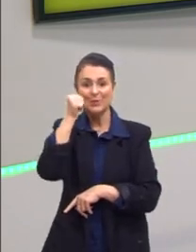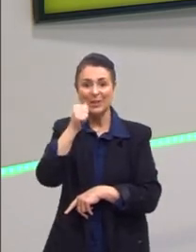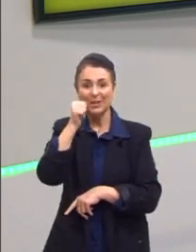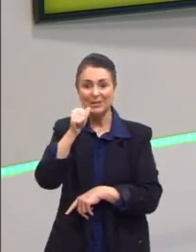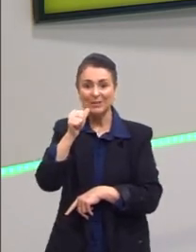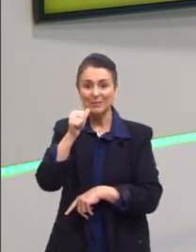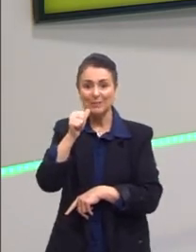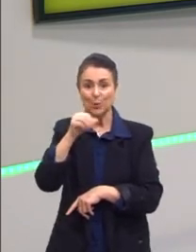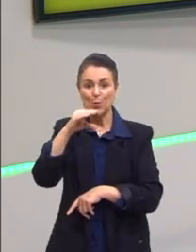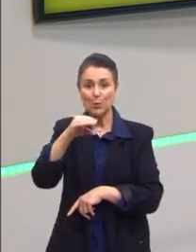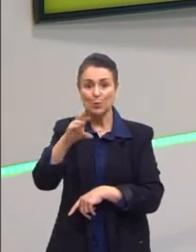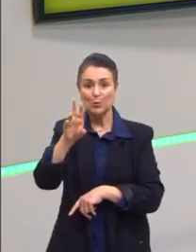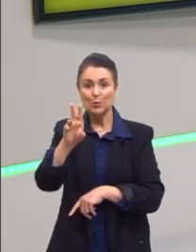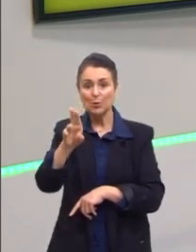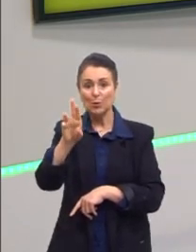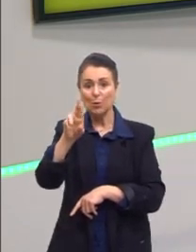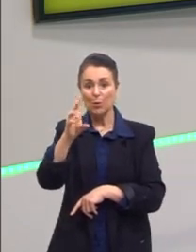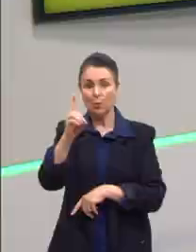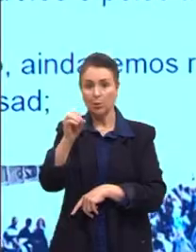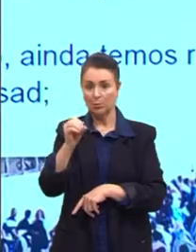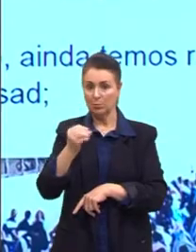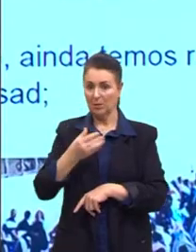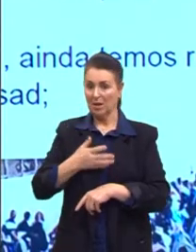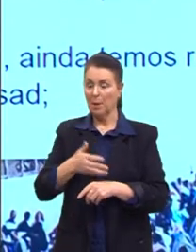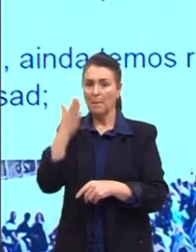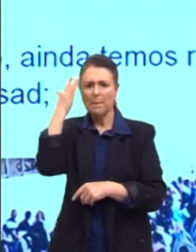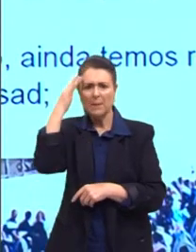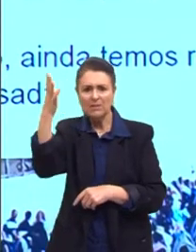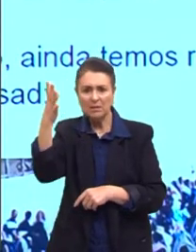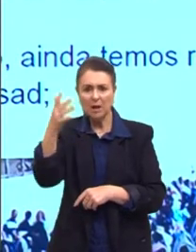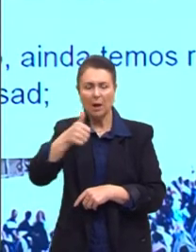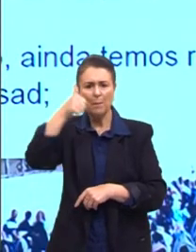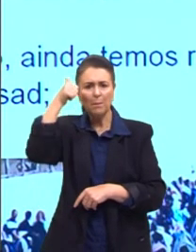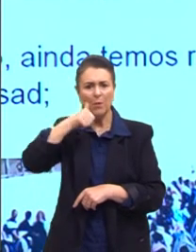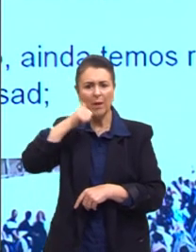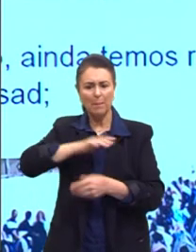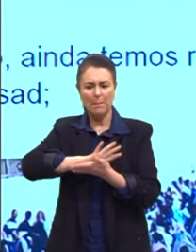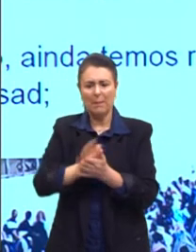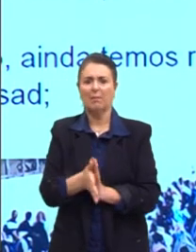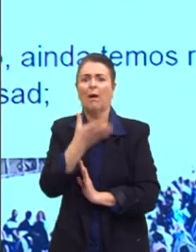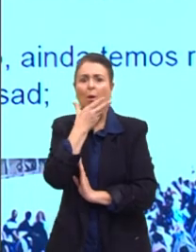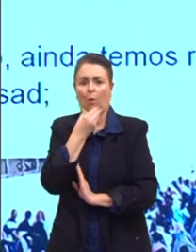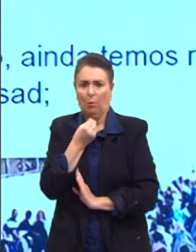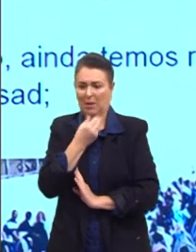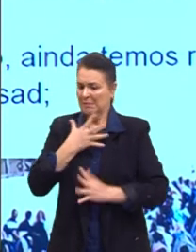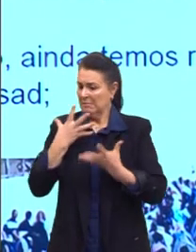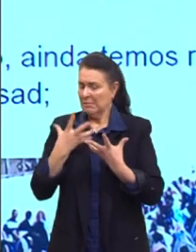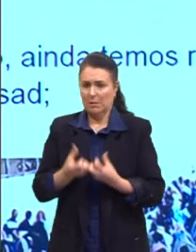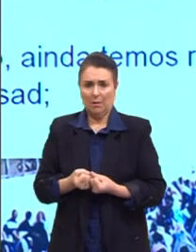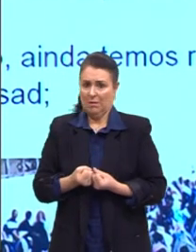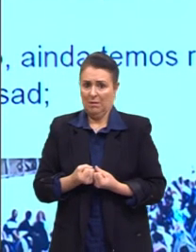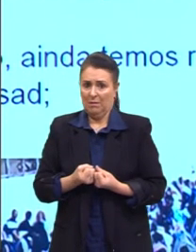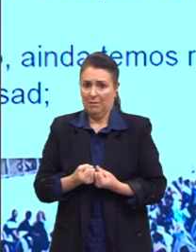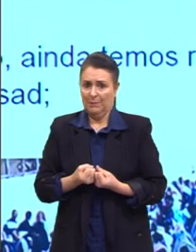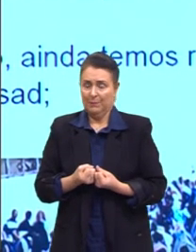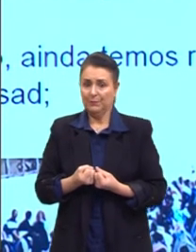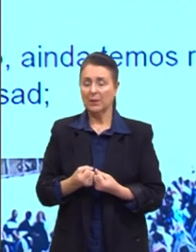algo terrível ser morto por uma mulher. Eles tentavam de toda maneira. Então, hoje, está